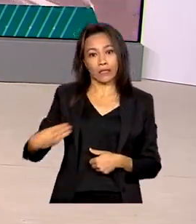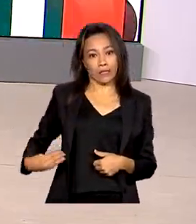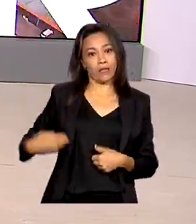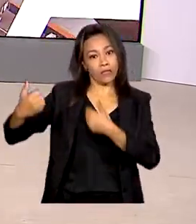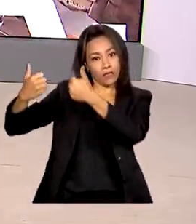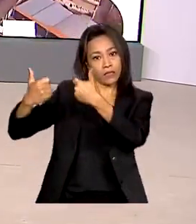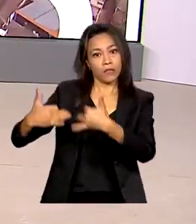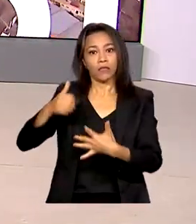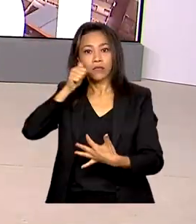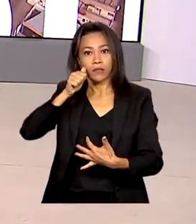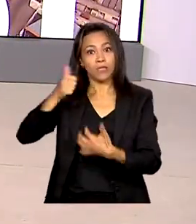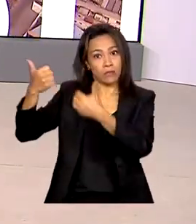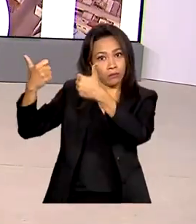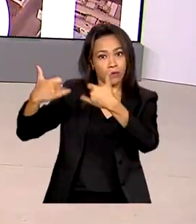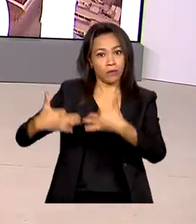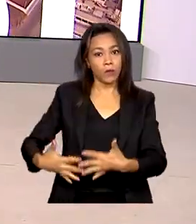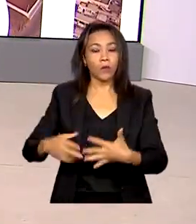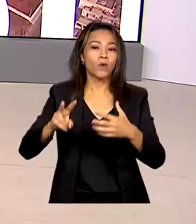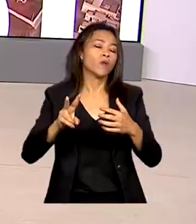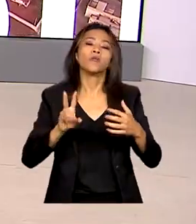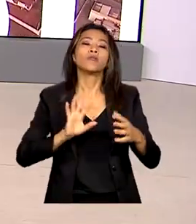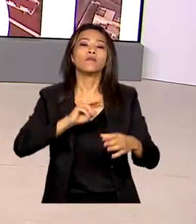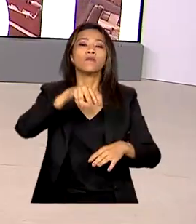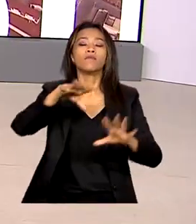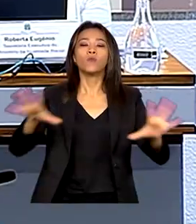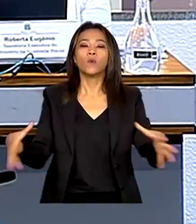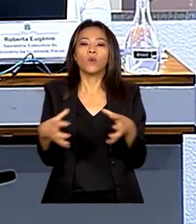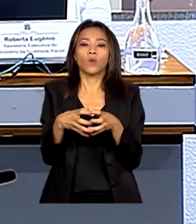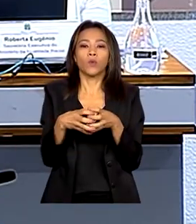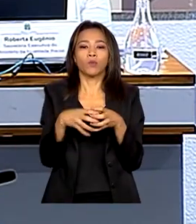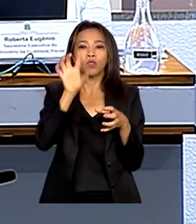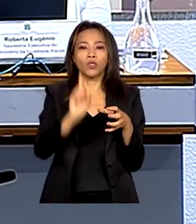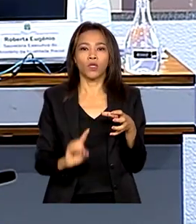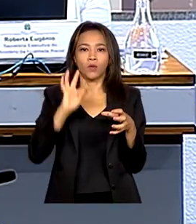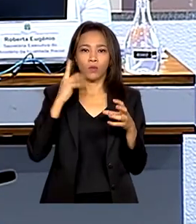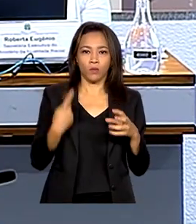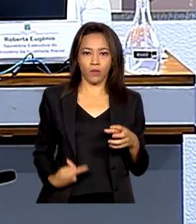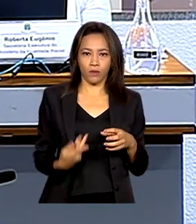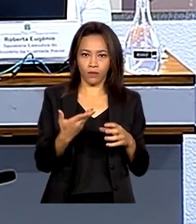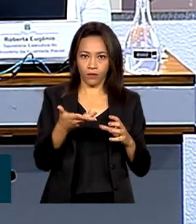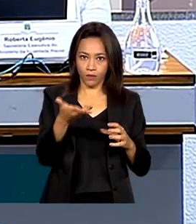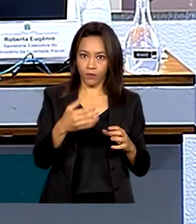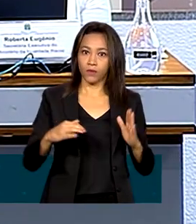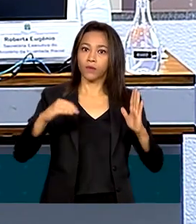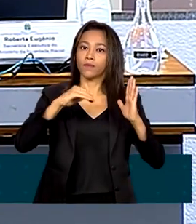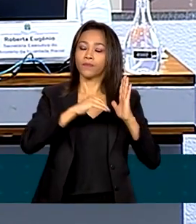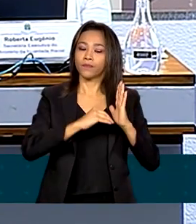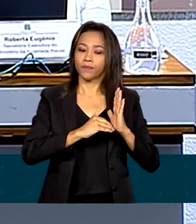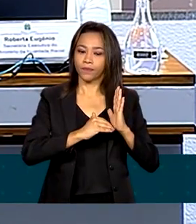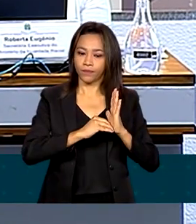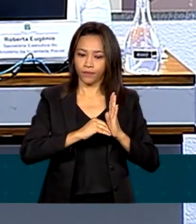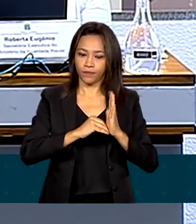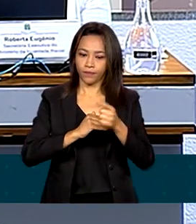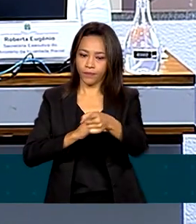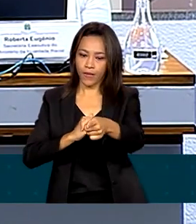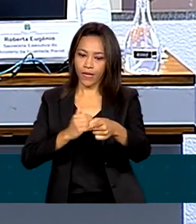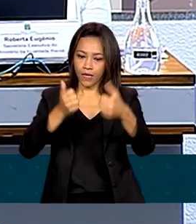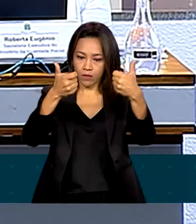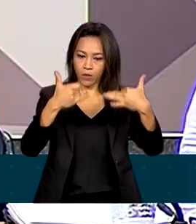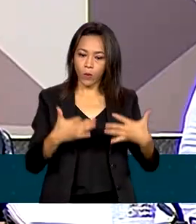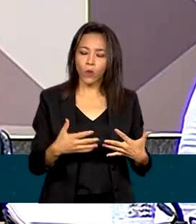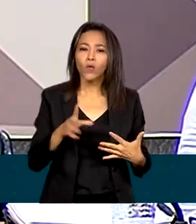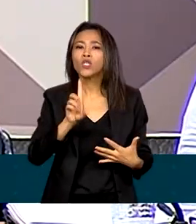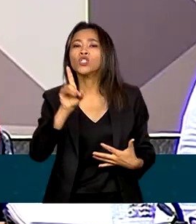assunto na Comissão de Direitos Humanos do Senado. De acordo com a ministra, a campanha, que ainda não tem data para